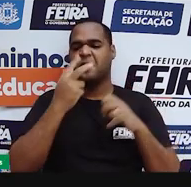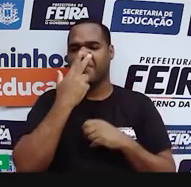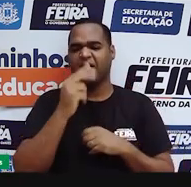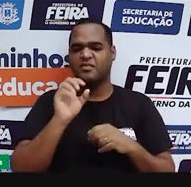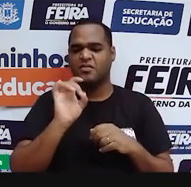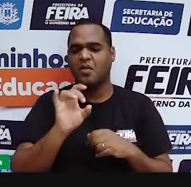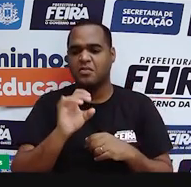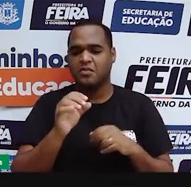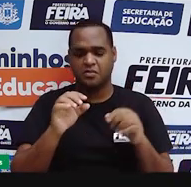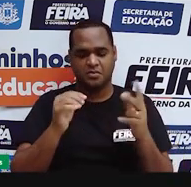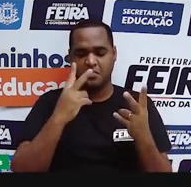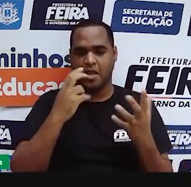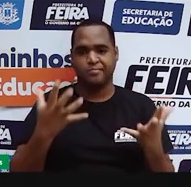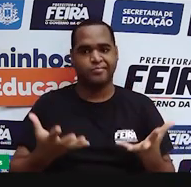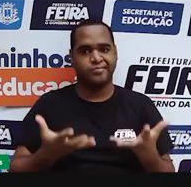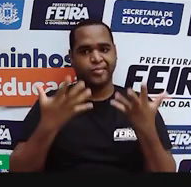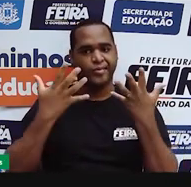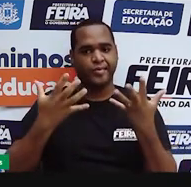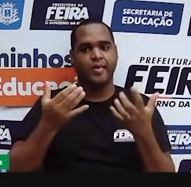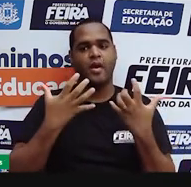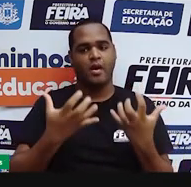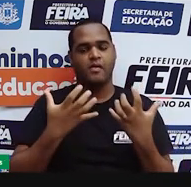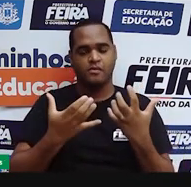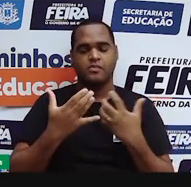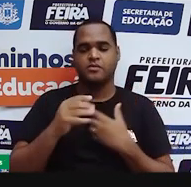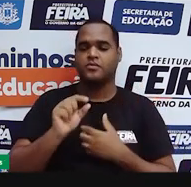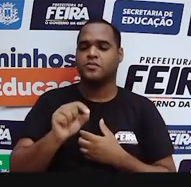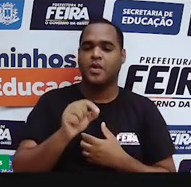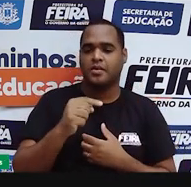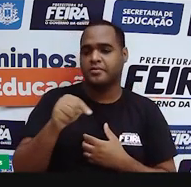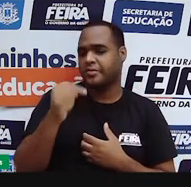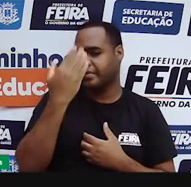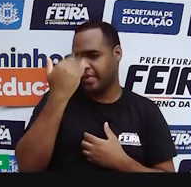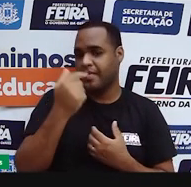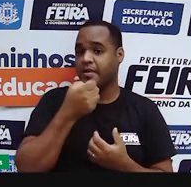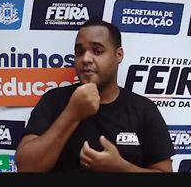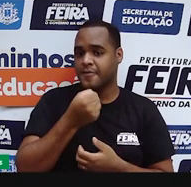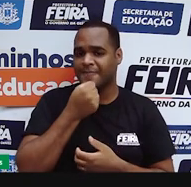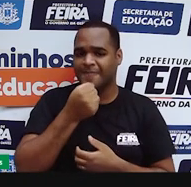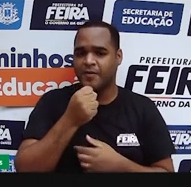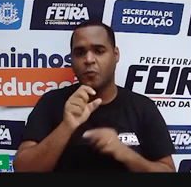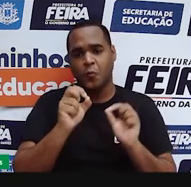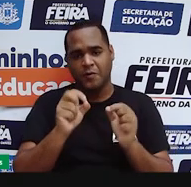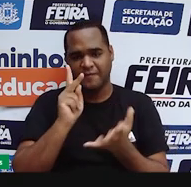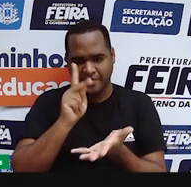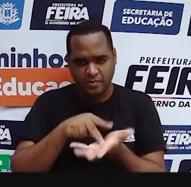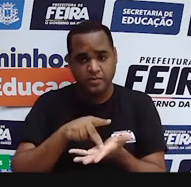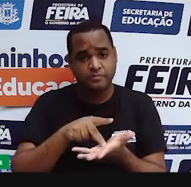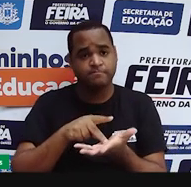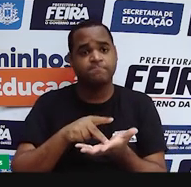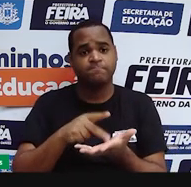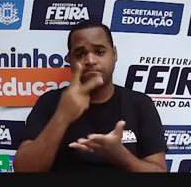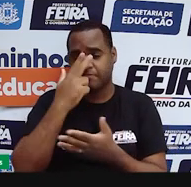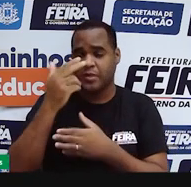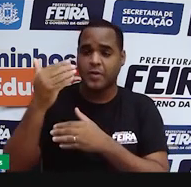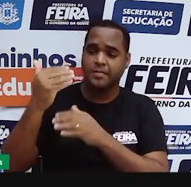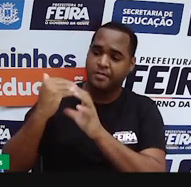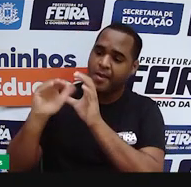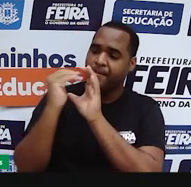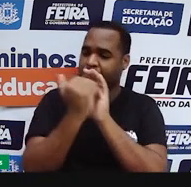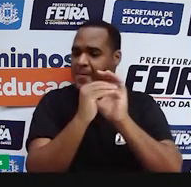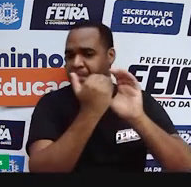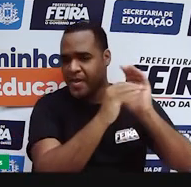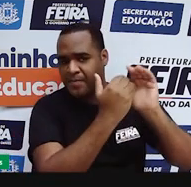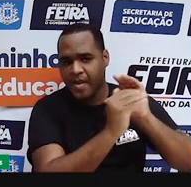sensacionalista, acha que aquela reportagem é verdadeira, então, começa a repassar para as pessoas, sendo que nem